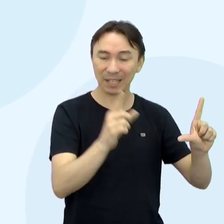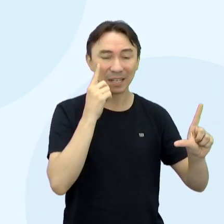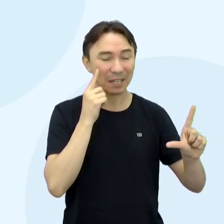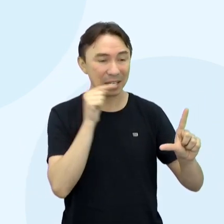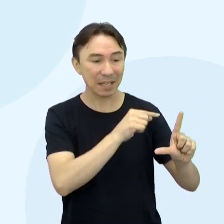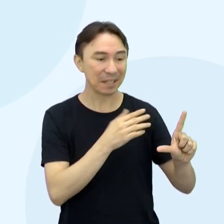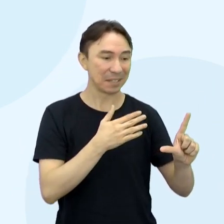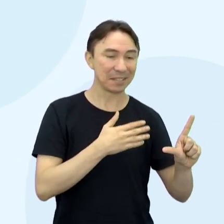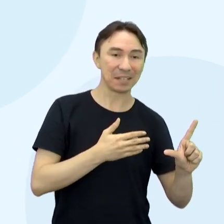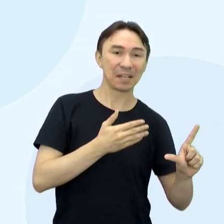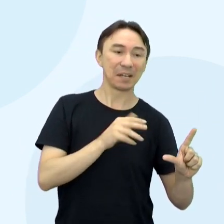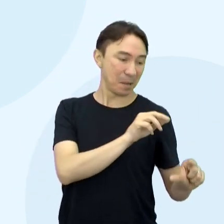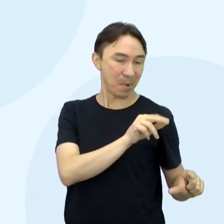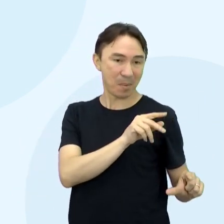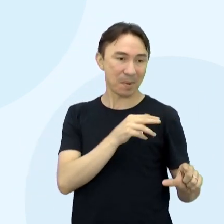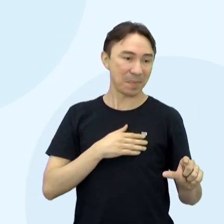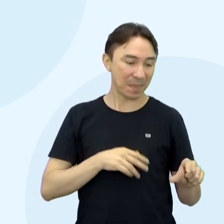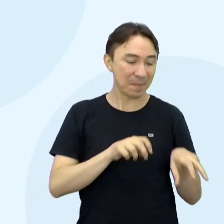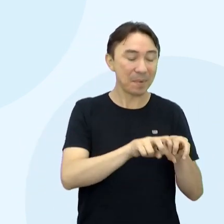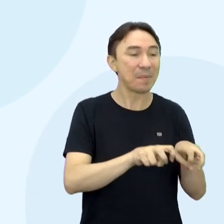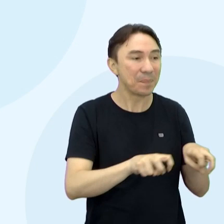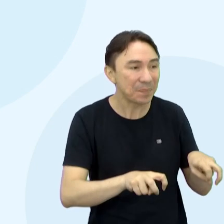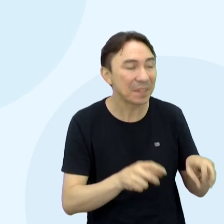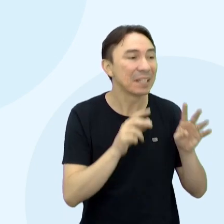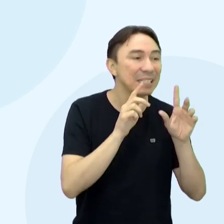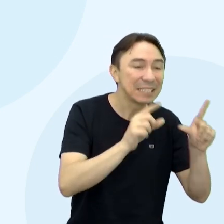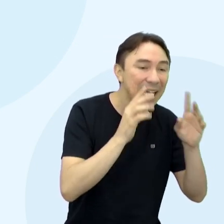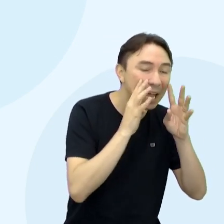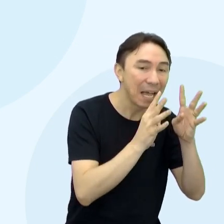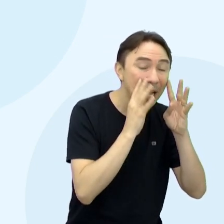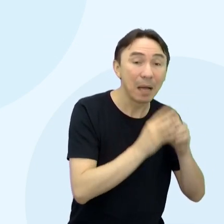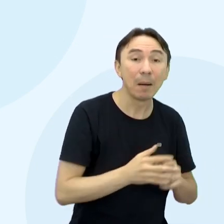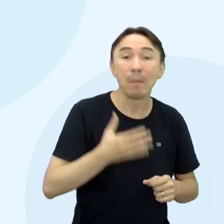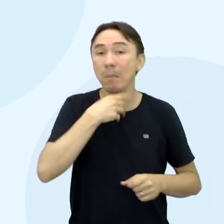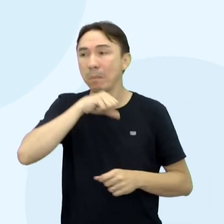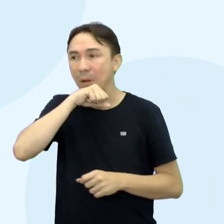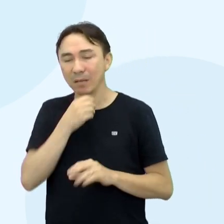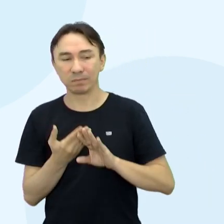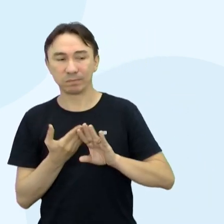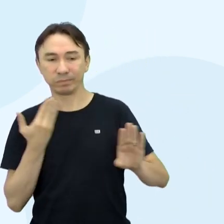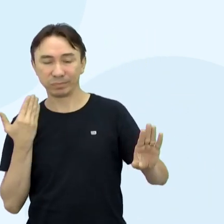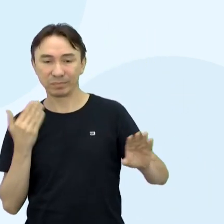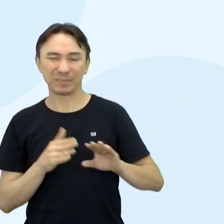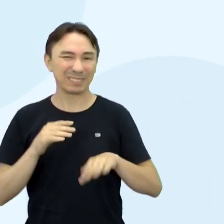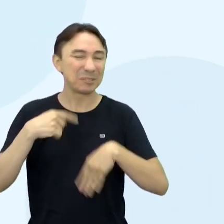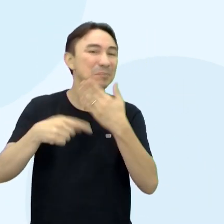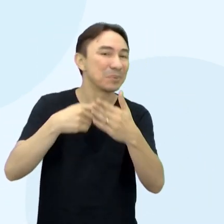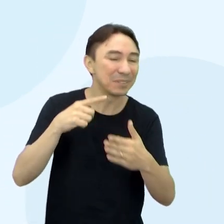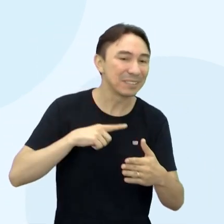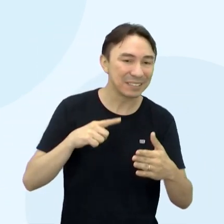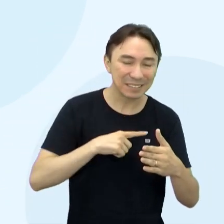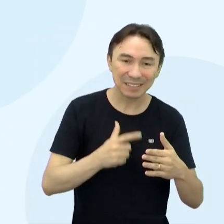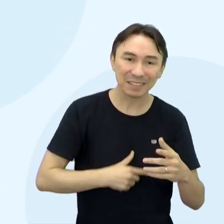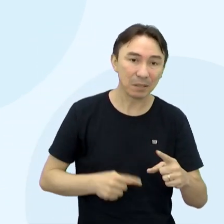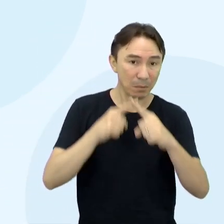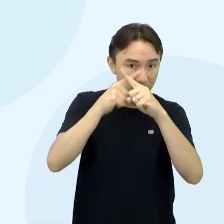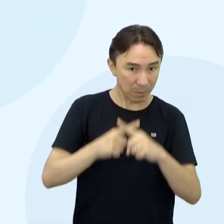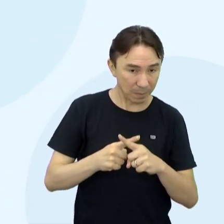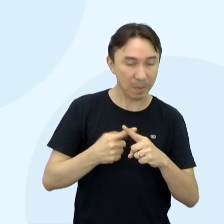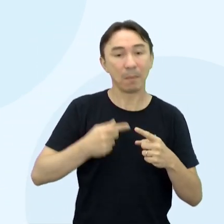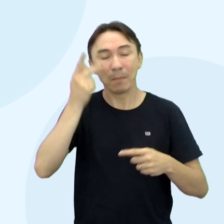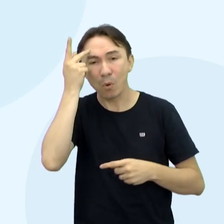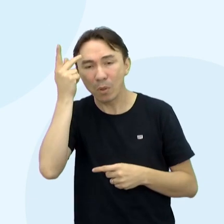pelo mesmo time que eu E eu ficássemos à vontade Certa vez Era a semifinal do Paulistão E estávamos terminando o jogo